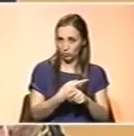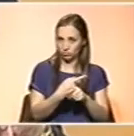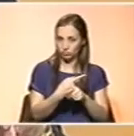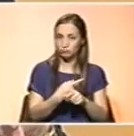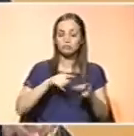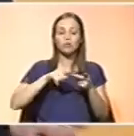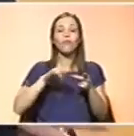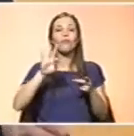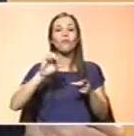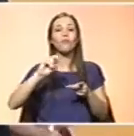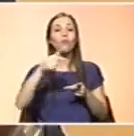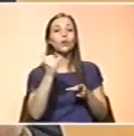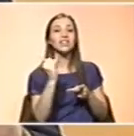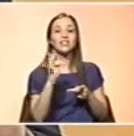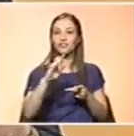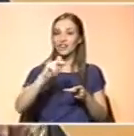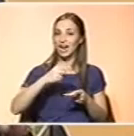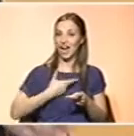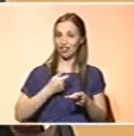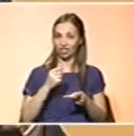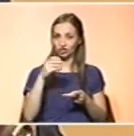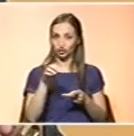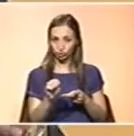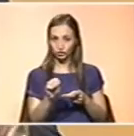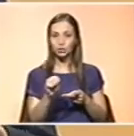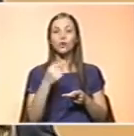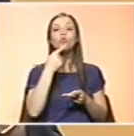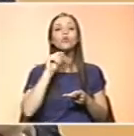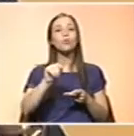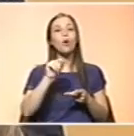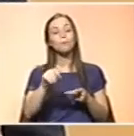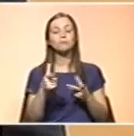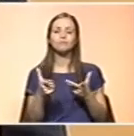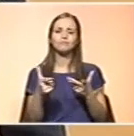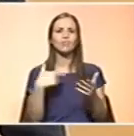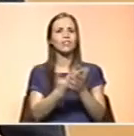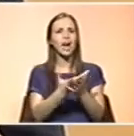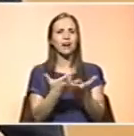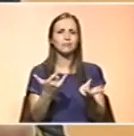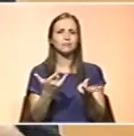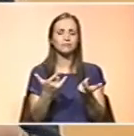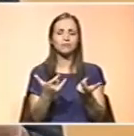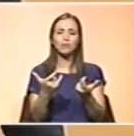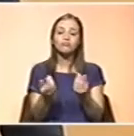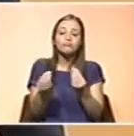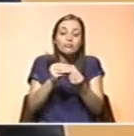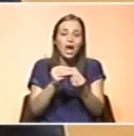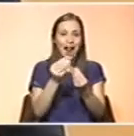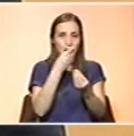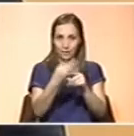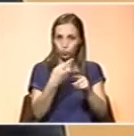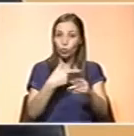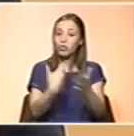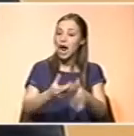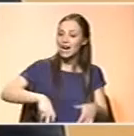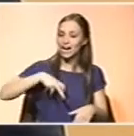furtificantes, que é a chamada furtificação, que são compostos que são adicionados ao próprio alimento com vista a torná-lo mais rico